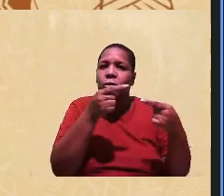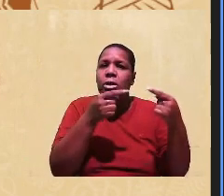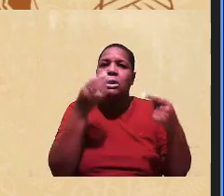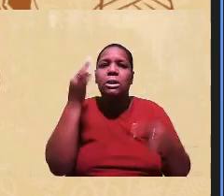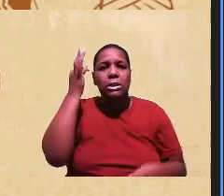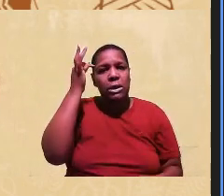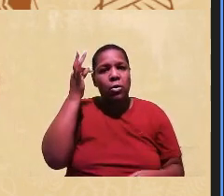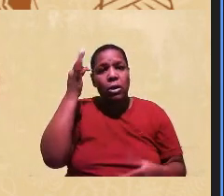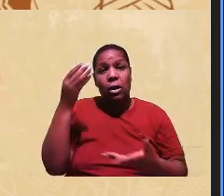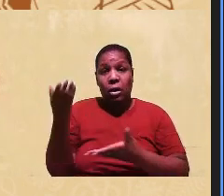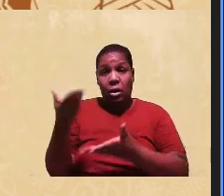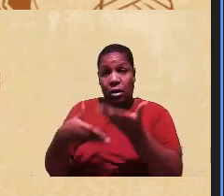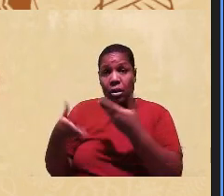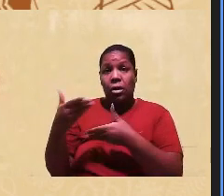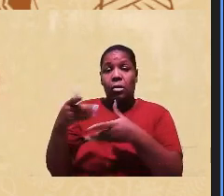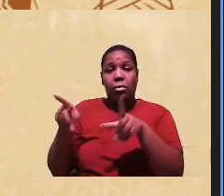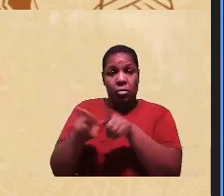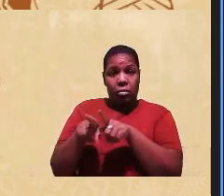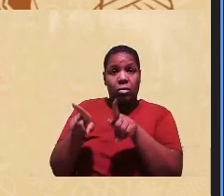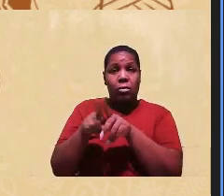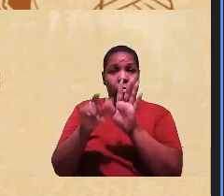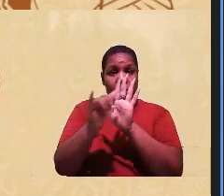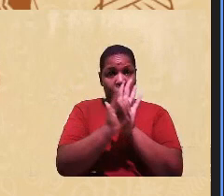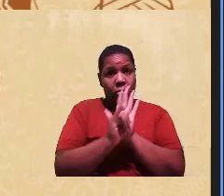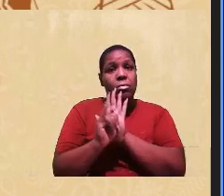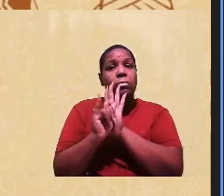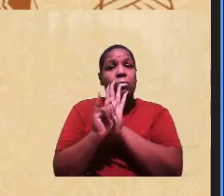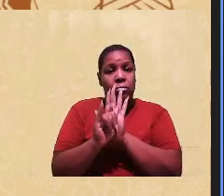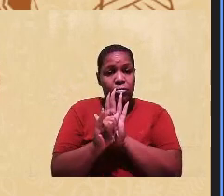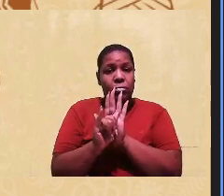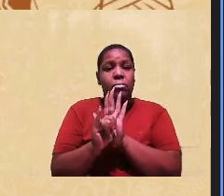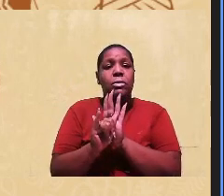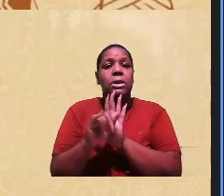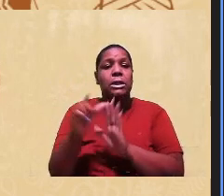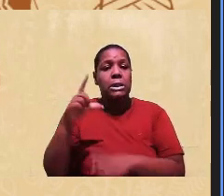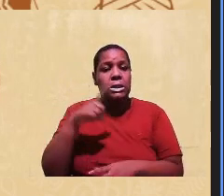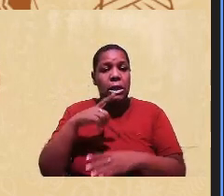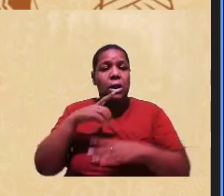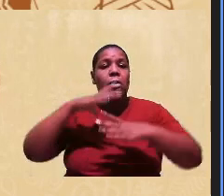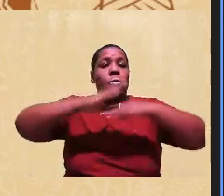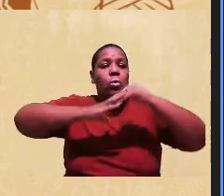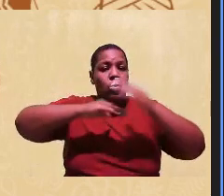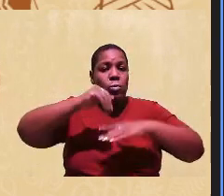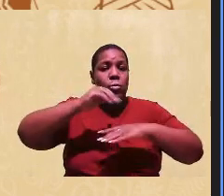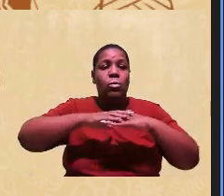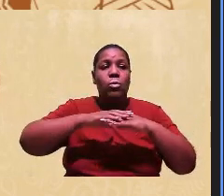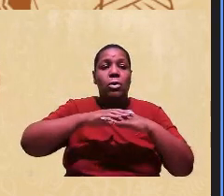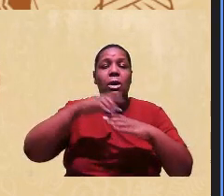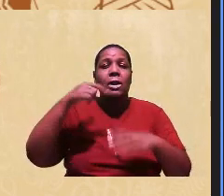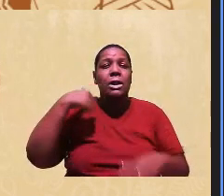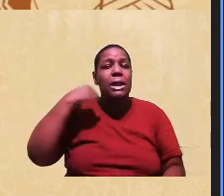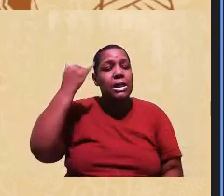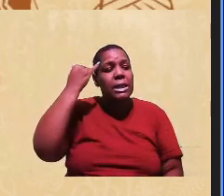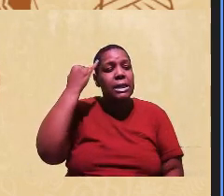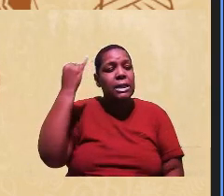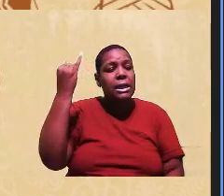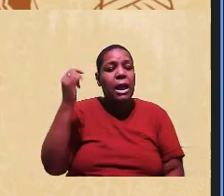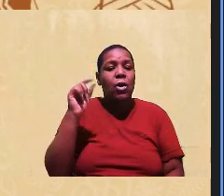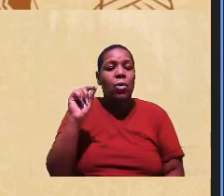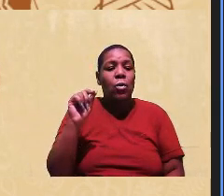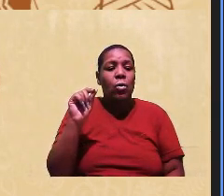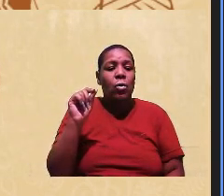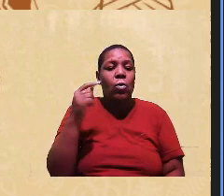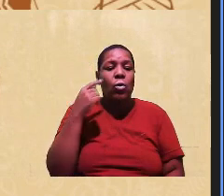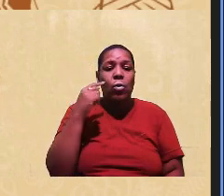que envolvem banca de heteroidentificação. Ela tem produção na área, só para vocês terem uma ideia, eu estou na